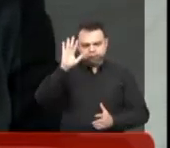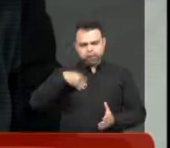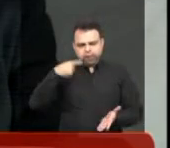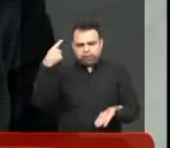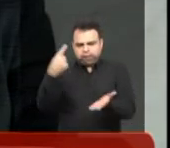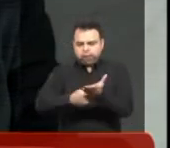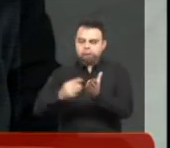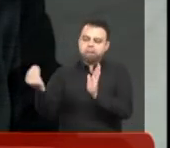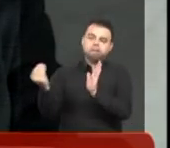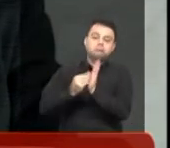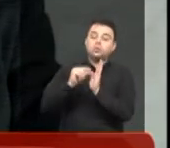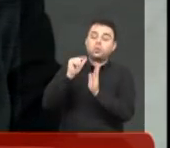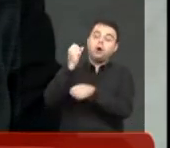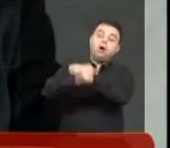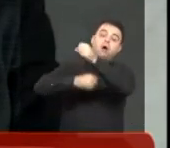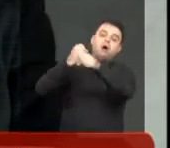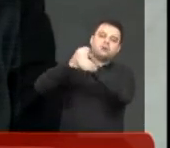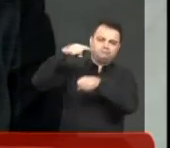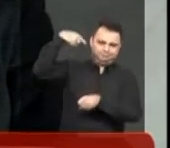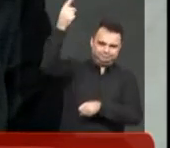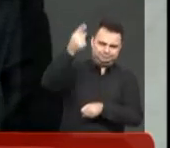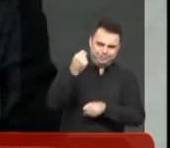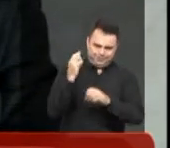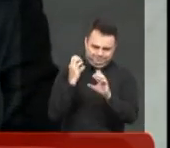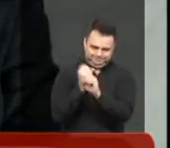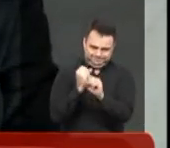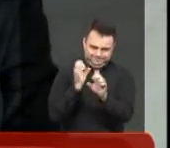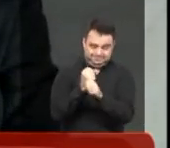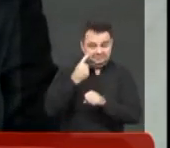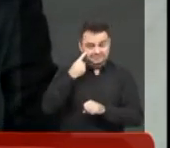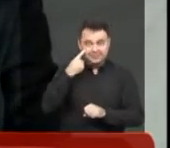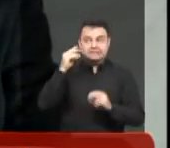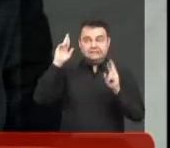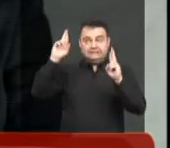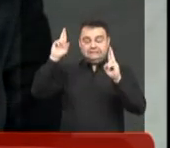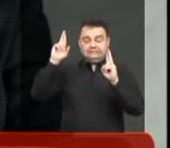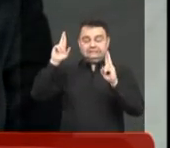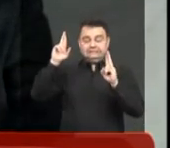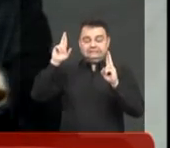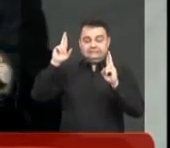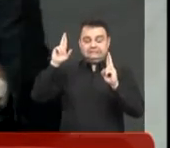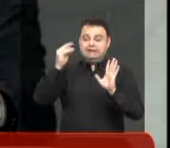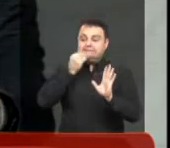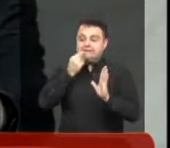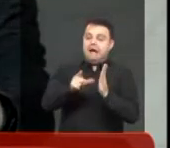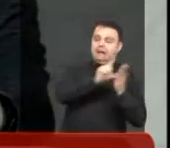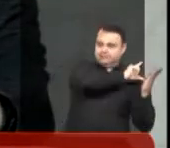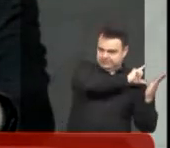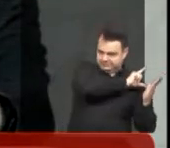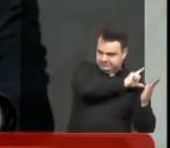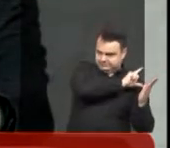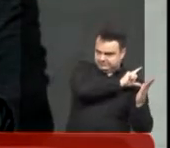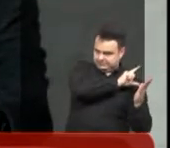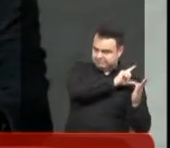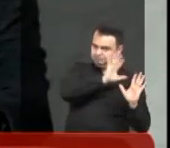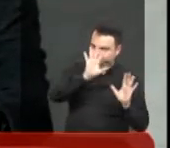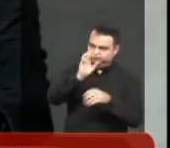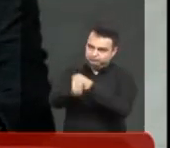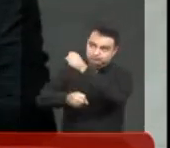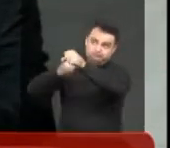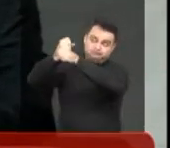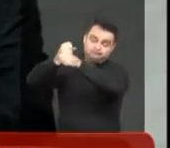comigo e colocou já no orçamento do ano que vem. A gente espera que saia antes, mas pelo menos estando inserido no orçamento do ano que vem,